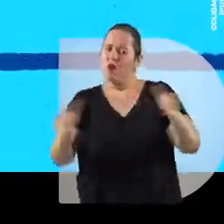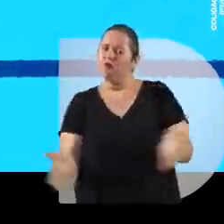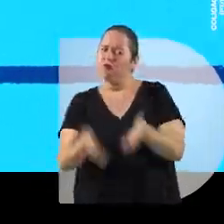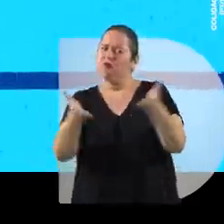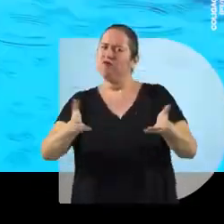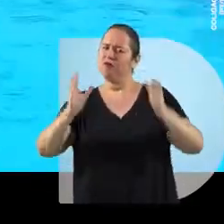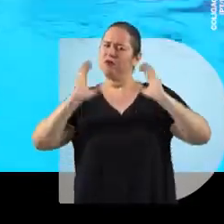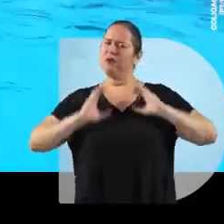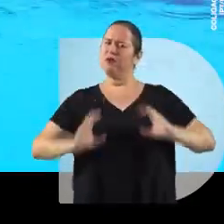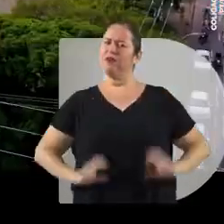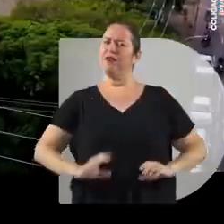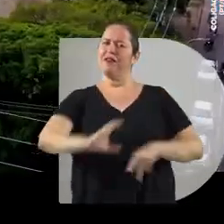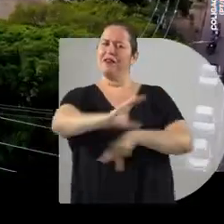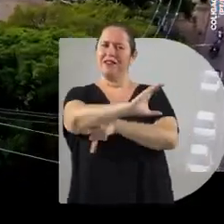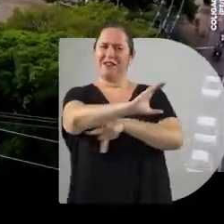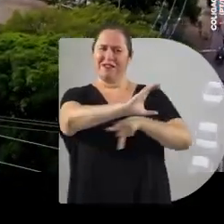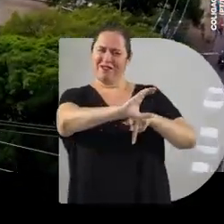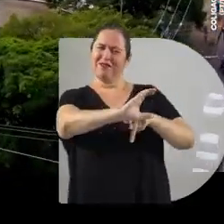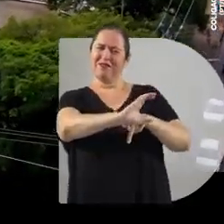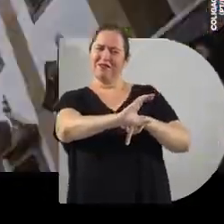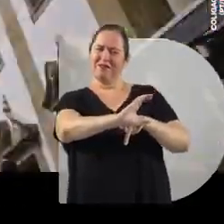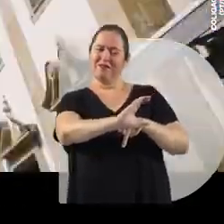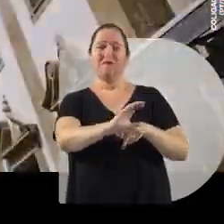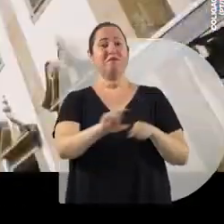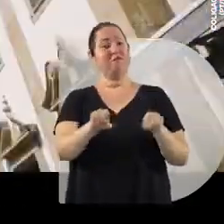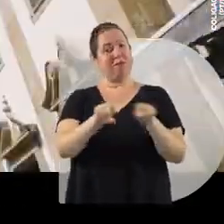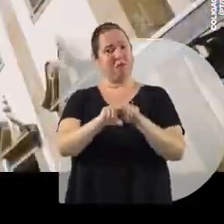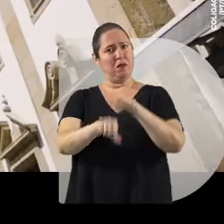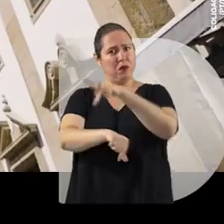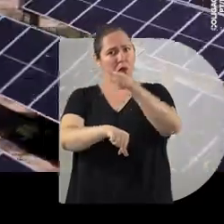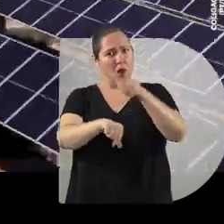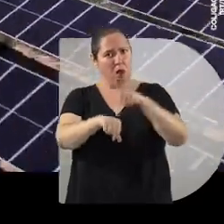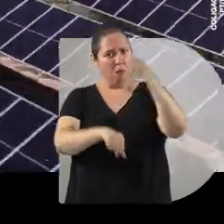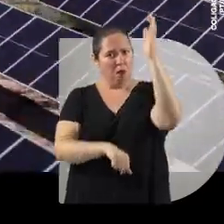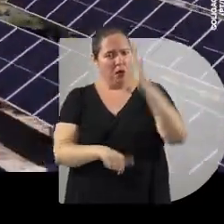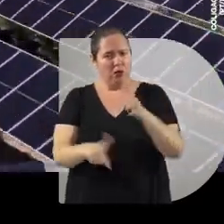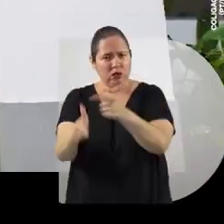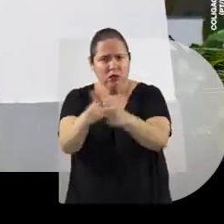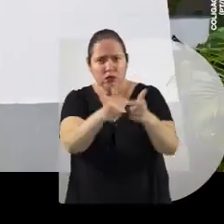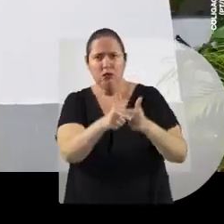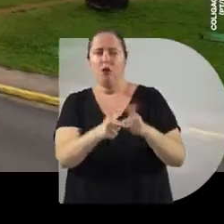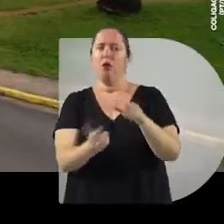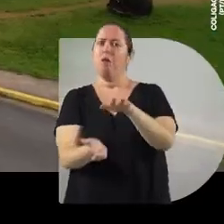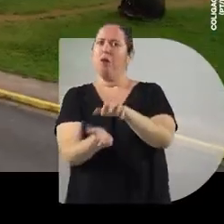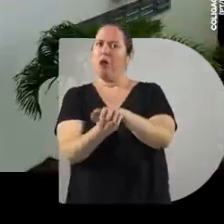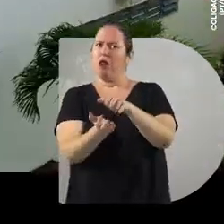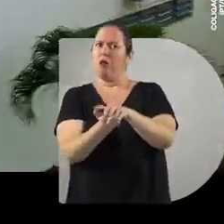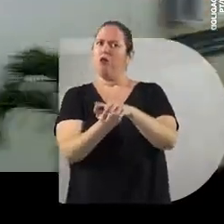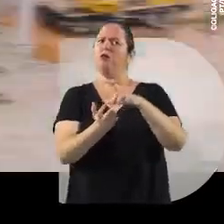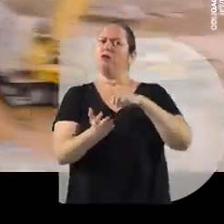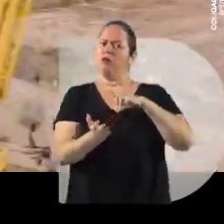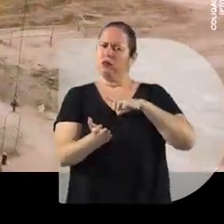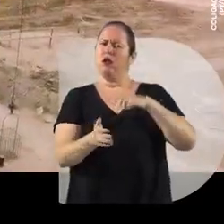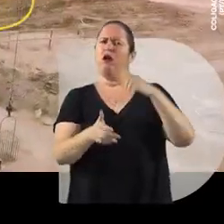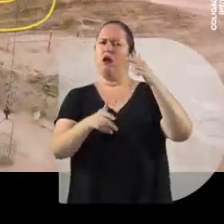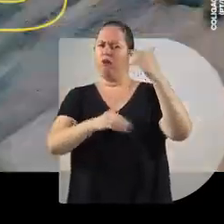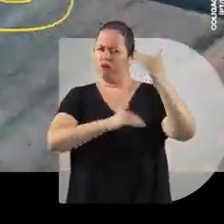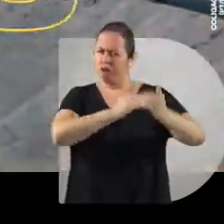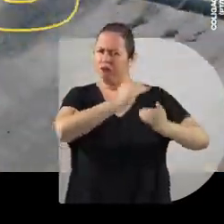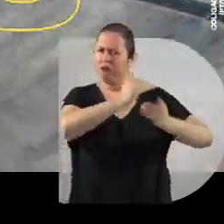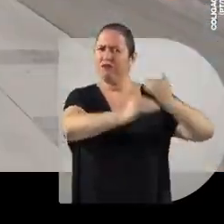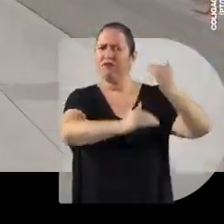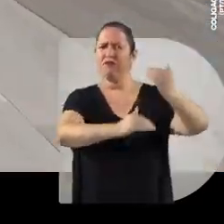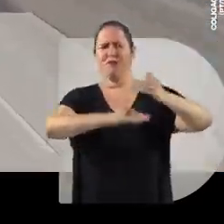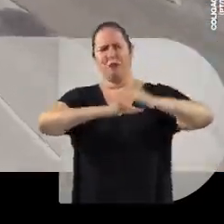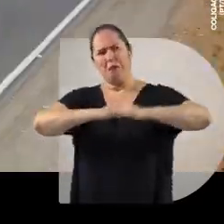lugar que promove cidadania, como o Compaz. Mesmo com o país em crise, Pernambuco tem tudo isso e obras hídricas